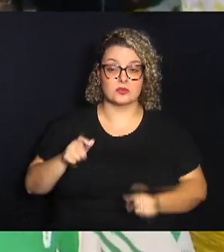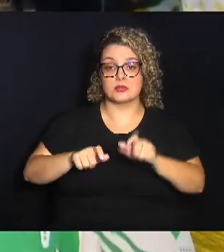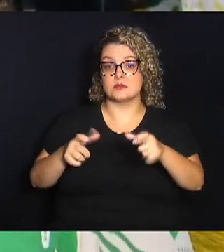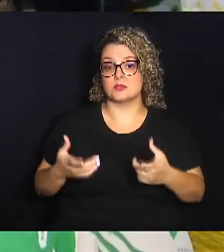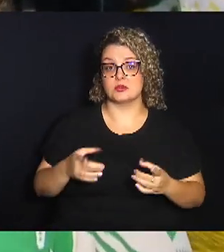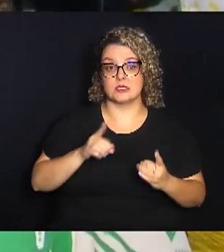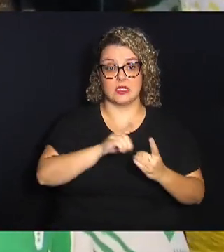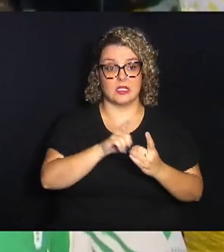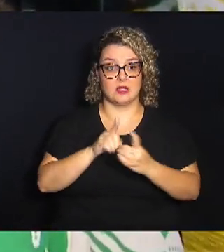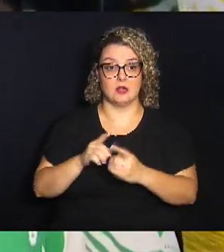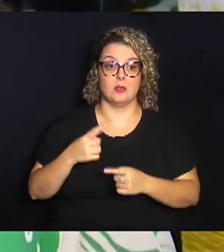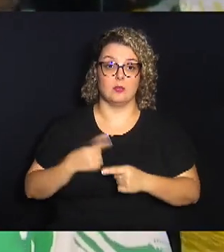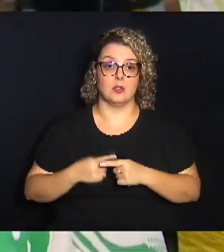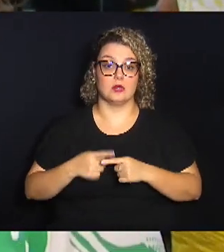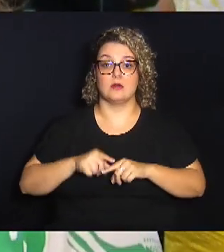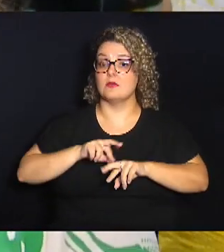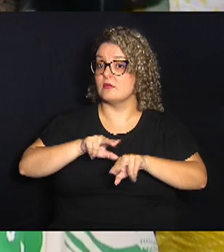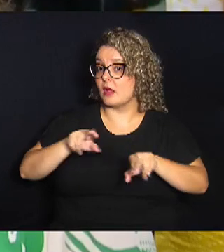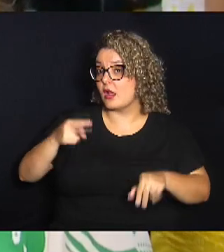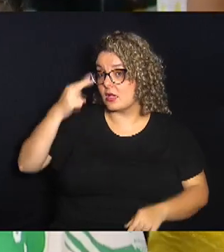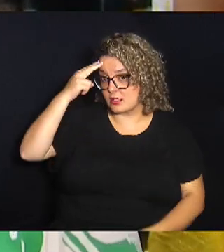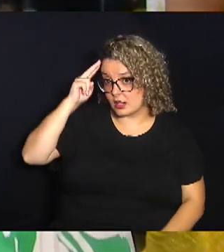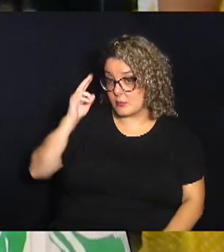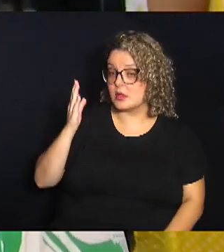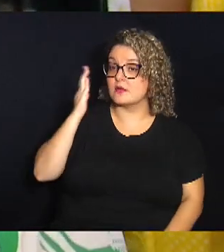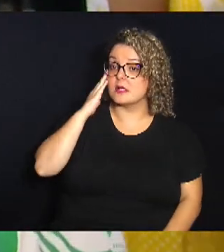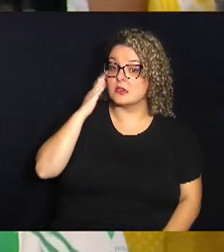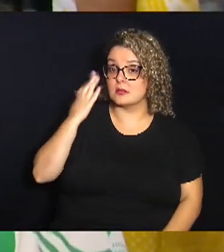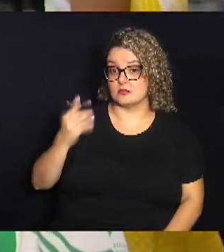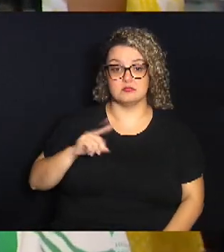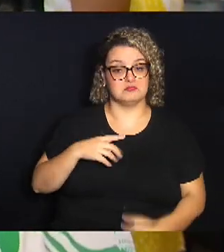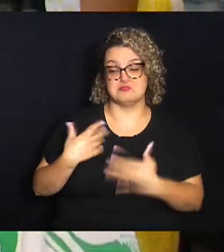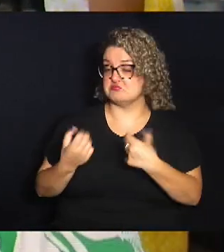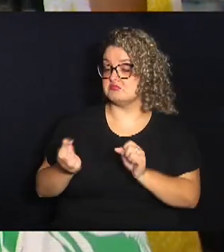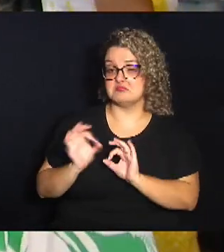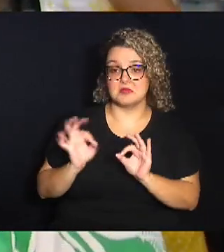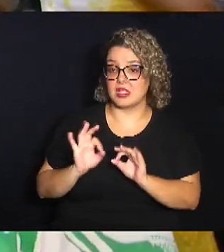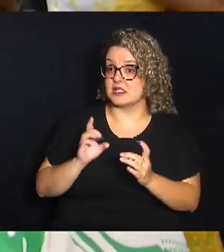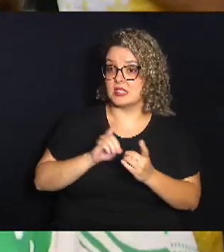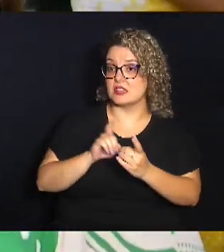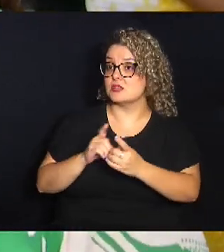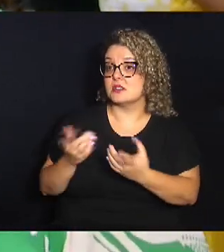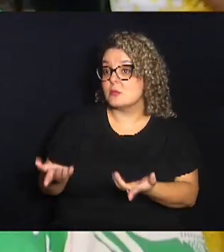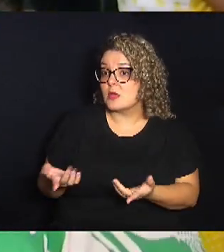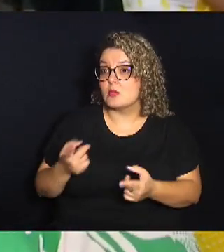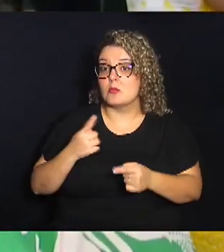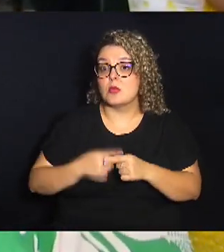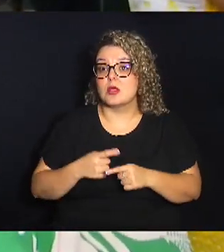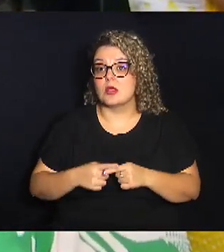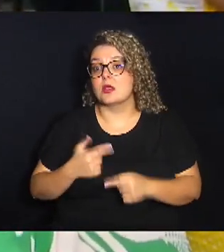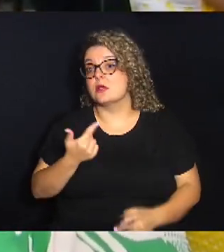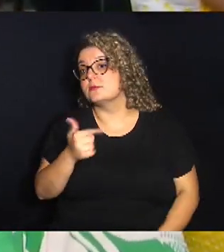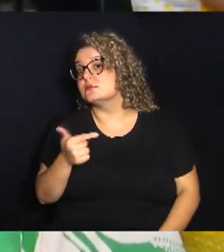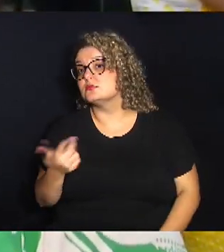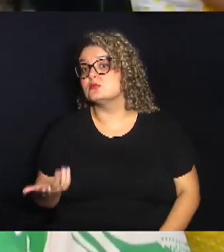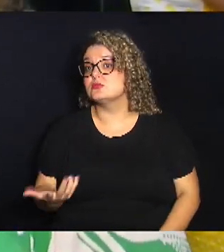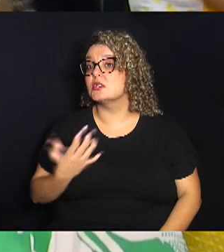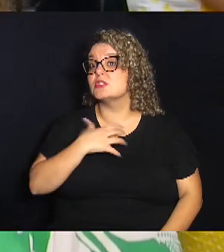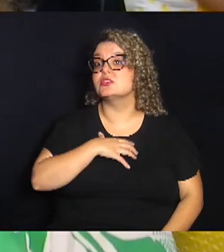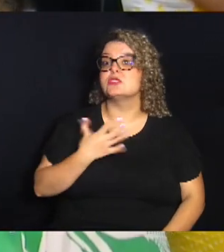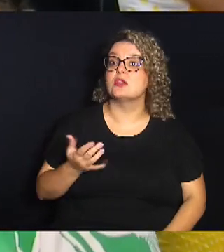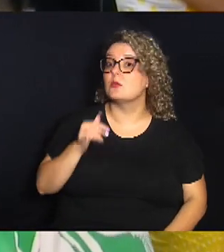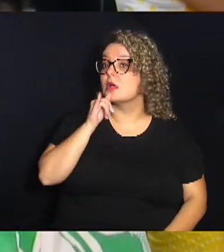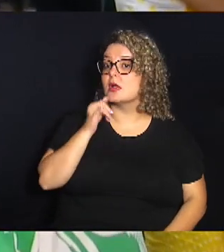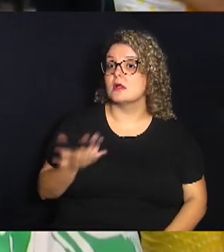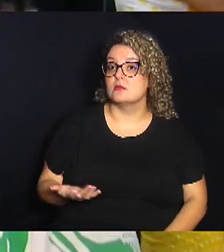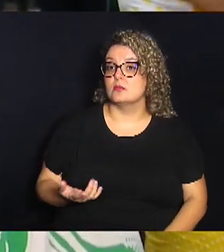alcançadas, porque muitas, Gabriel, a gente fica sabendo, não estão recebendo nenhum tipo de atendimento, porque não tem condição de ir, por exemplo,